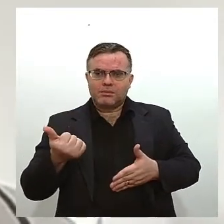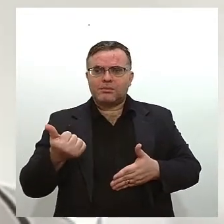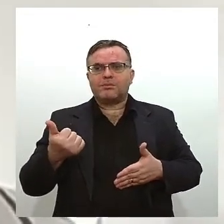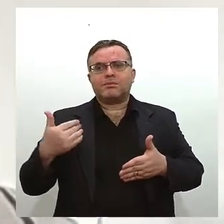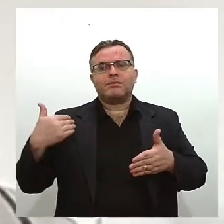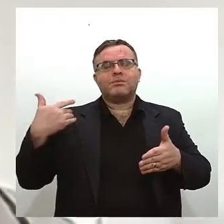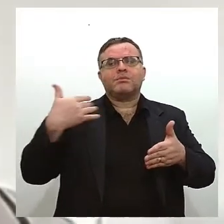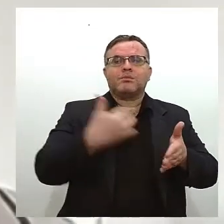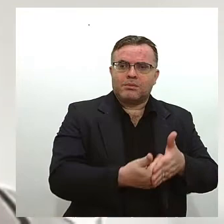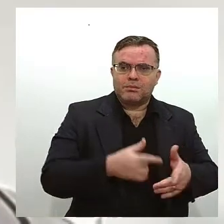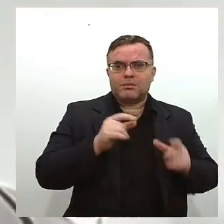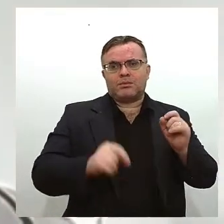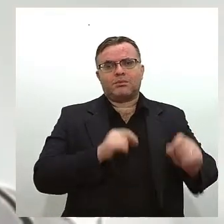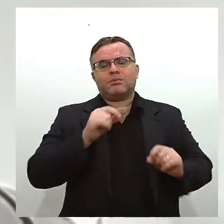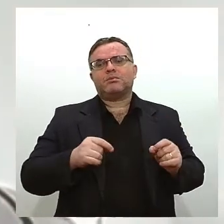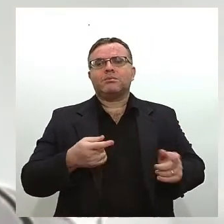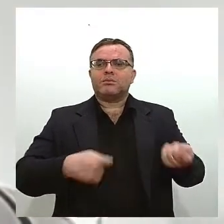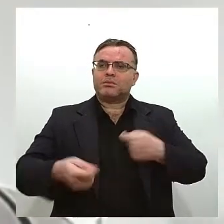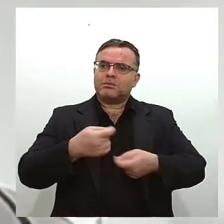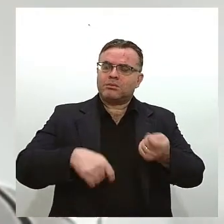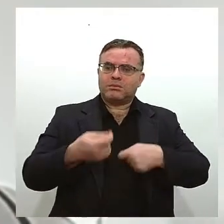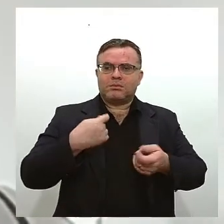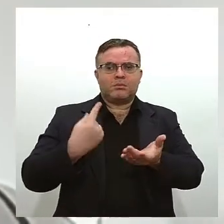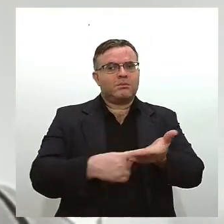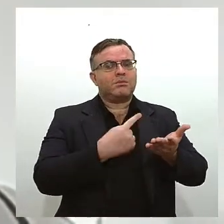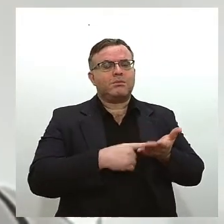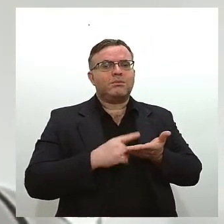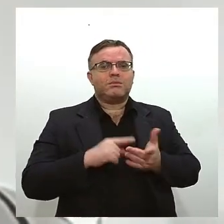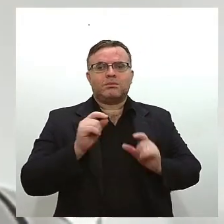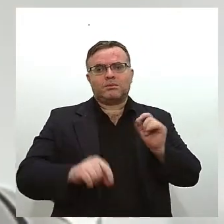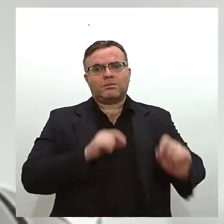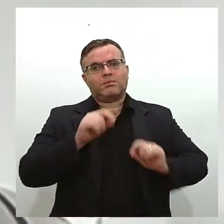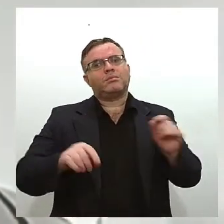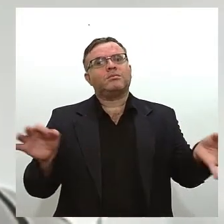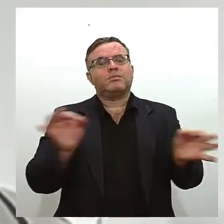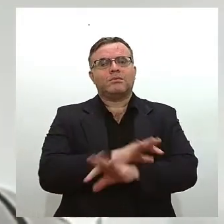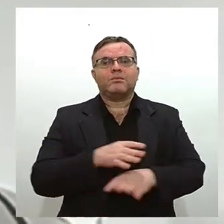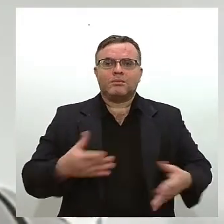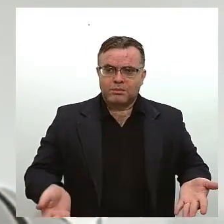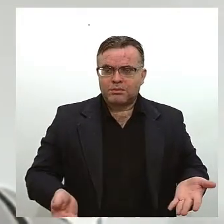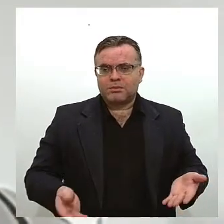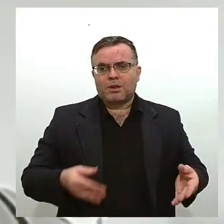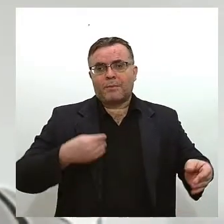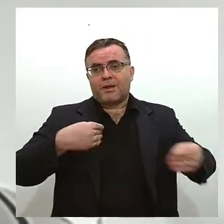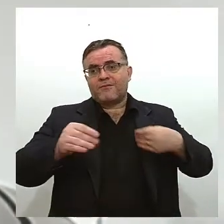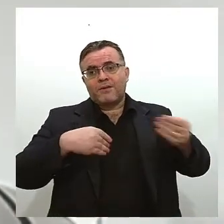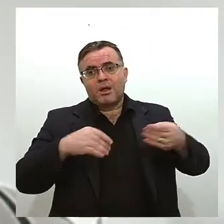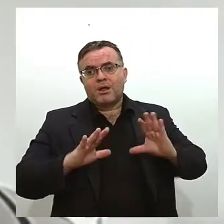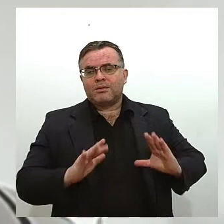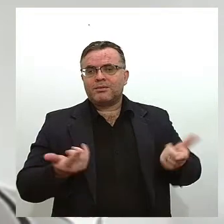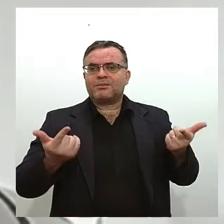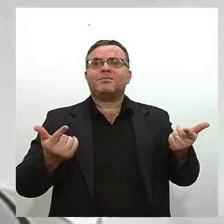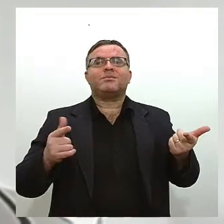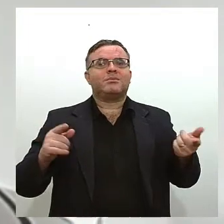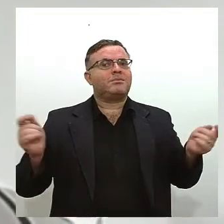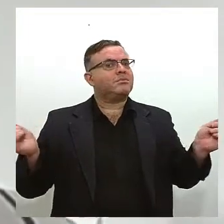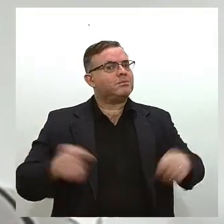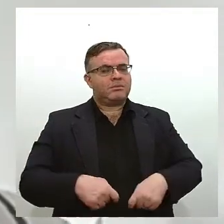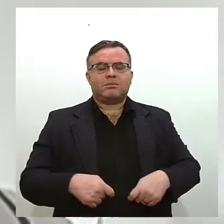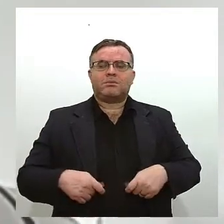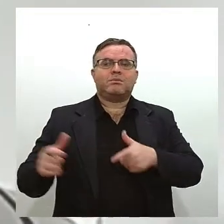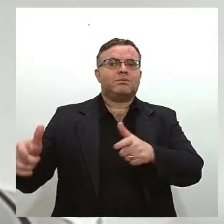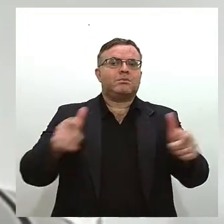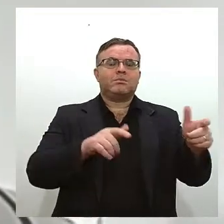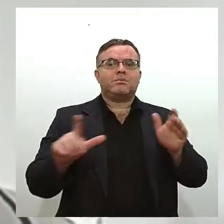algumas restrições de comércio mas também com muita flexibilidade as pessoas podiam acessar as lojas